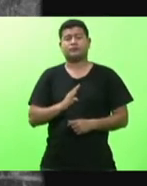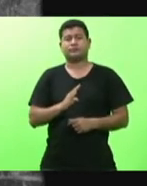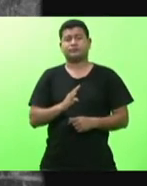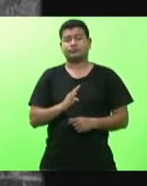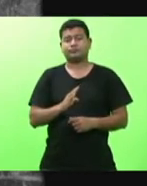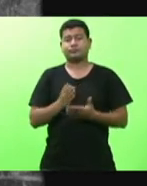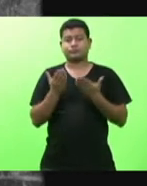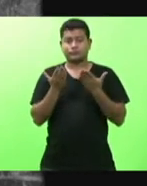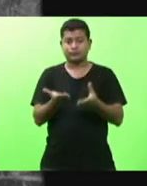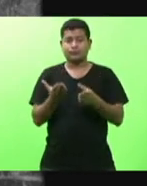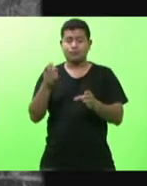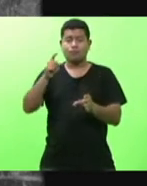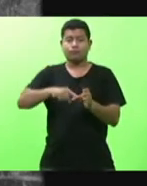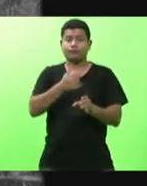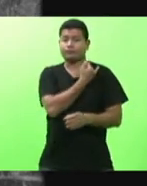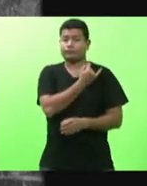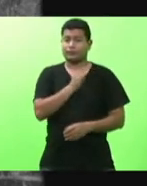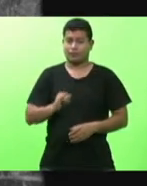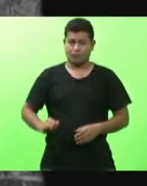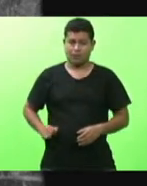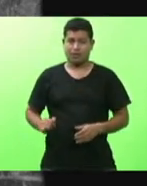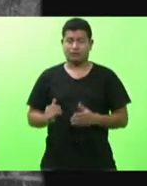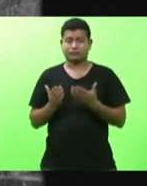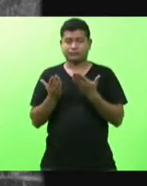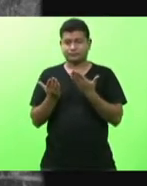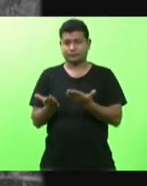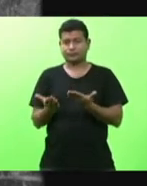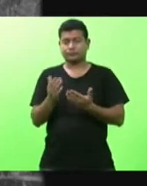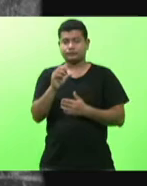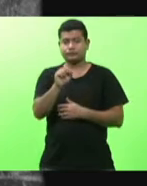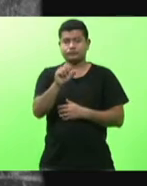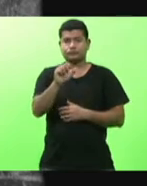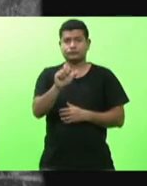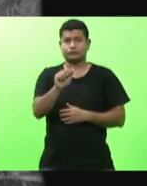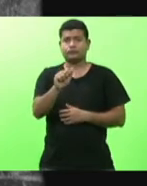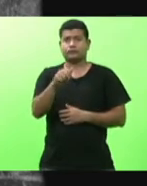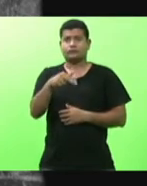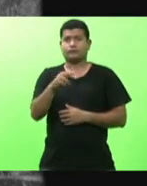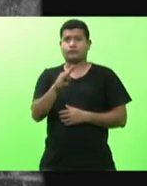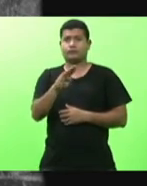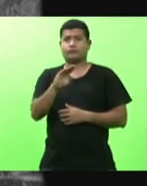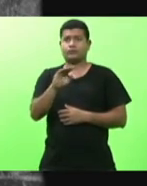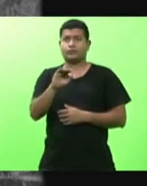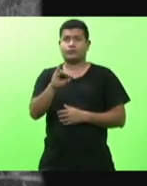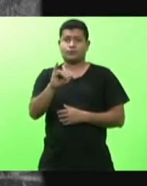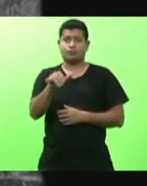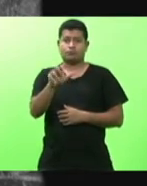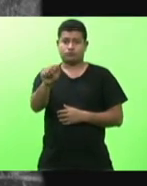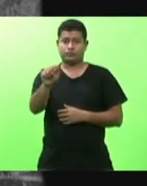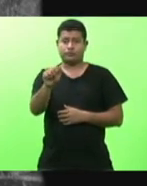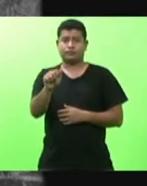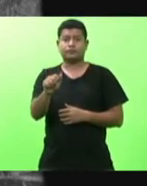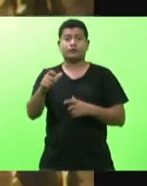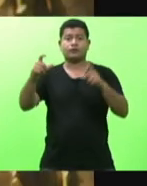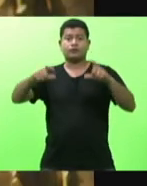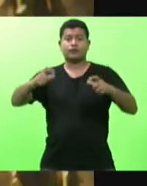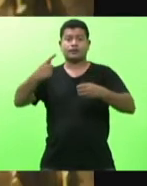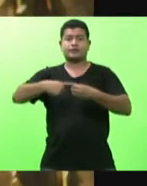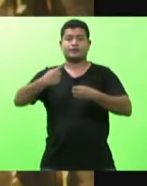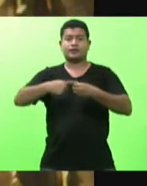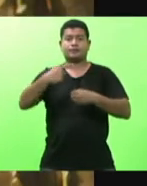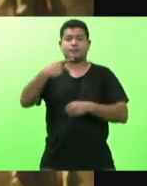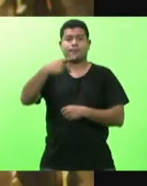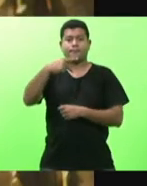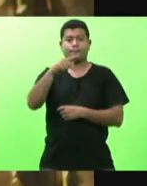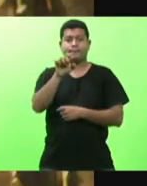imperial de Azambuja localizada no atual município de Pedras Grandes no sul do estado